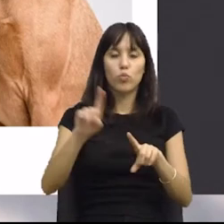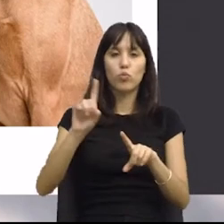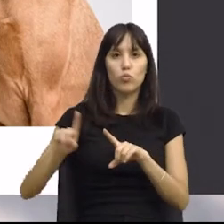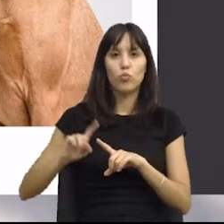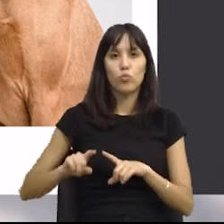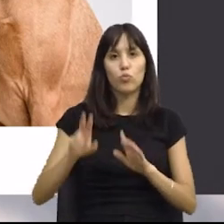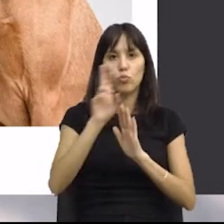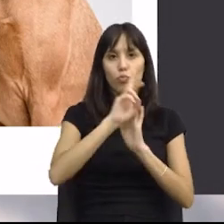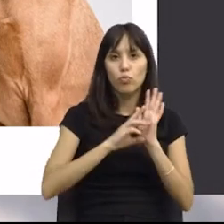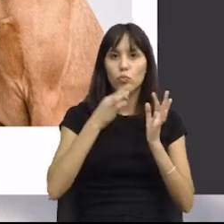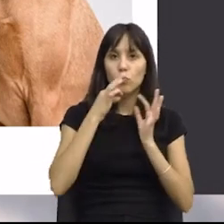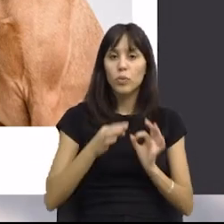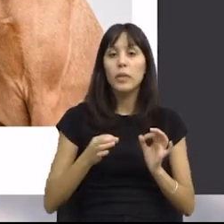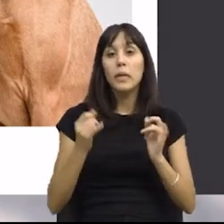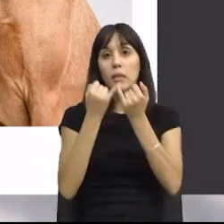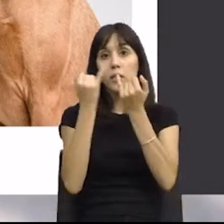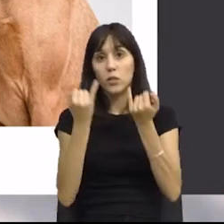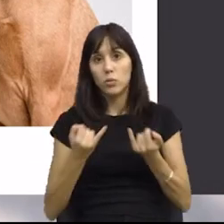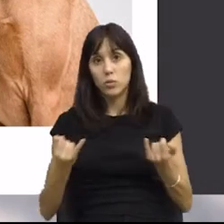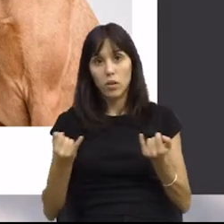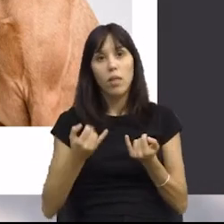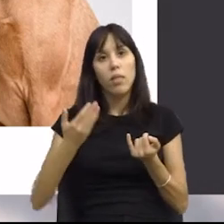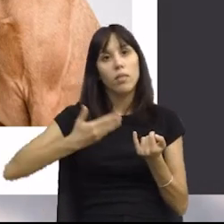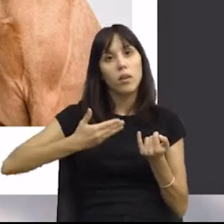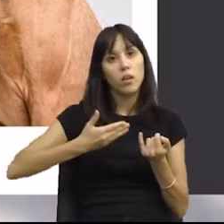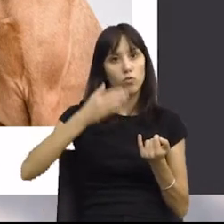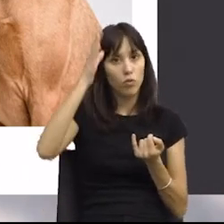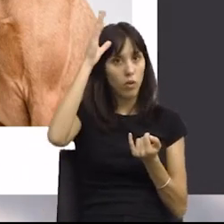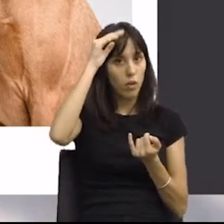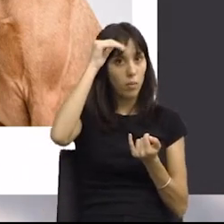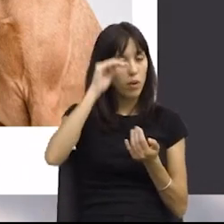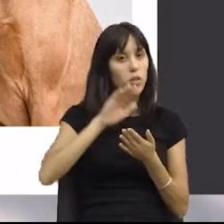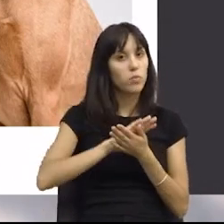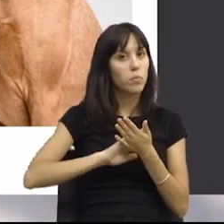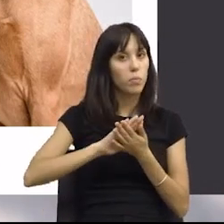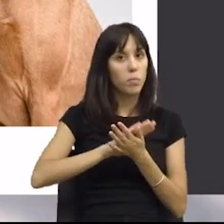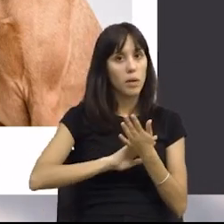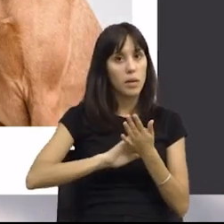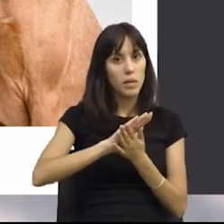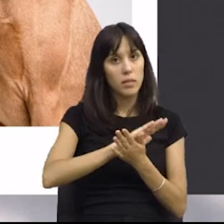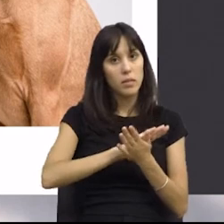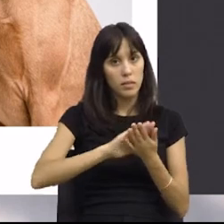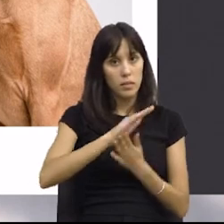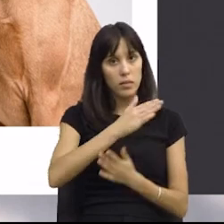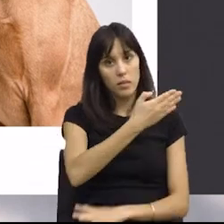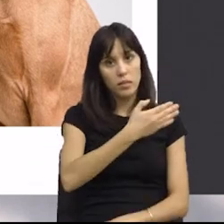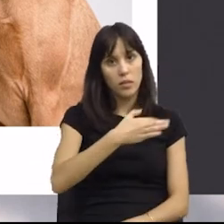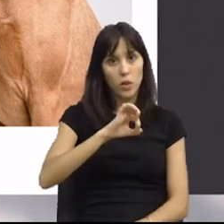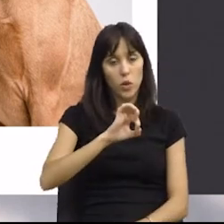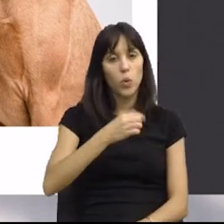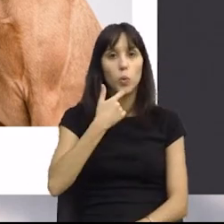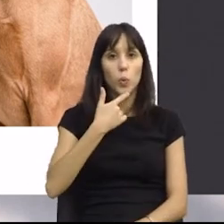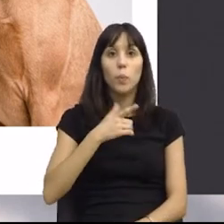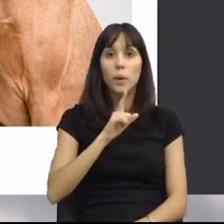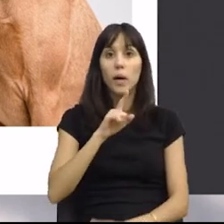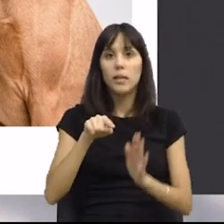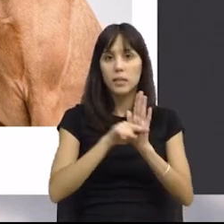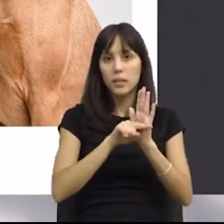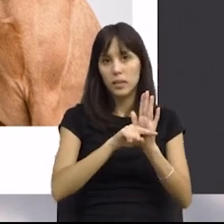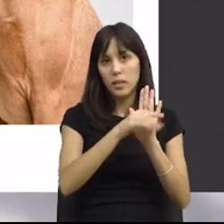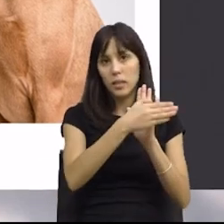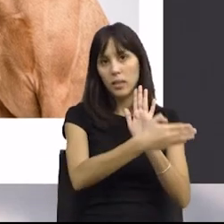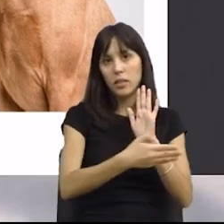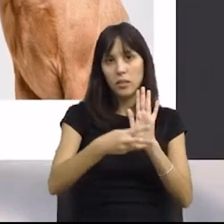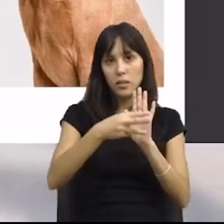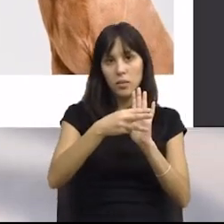Ao nível internacional, a procuração dos direitos dos animais em 78 é o grande marco, sendo que o próprio 13º artigo do